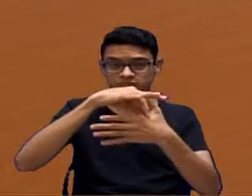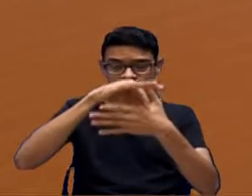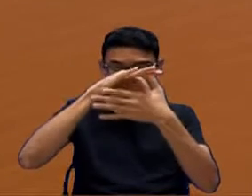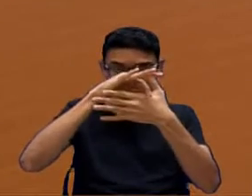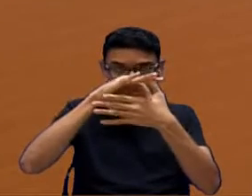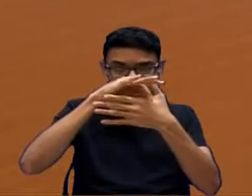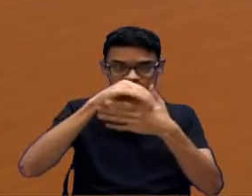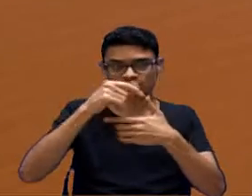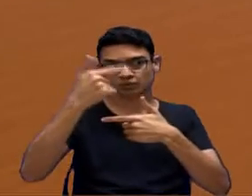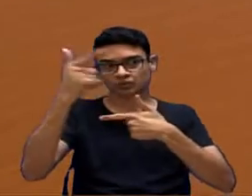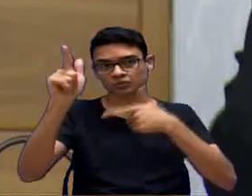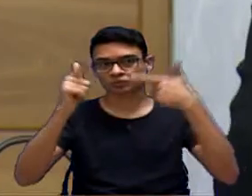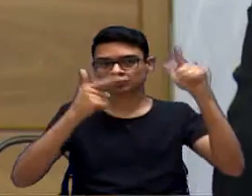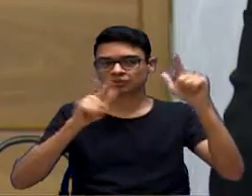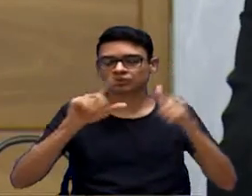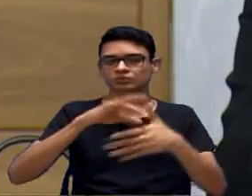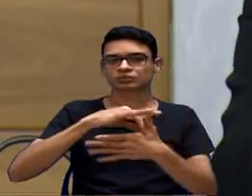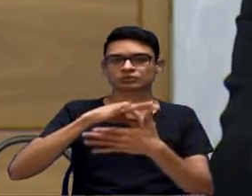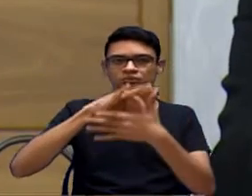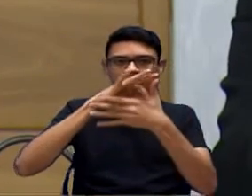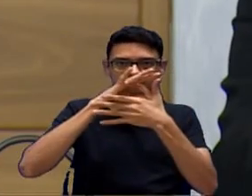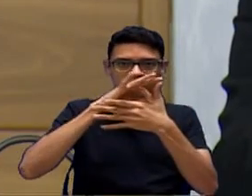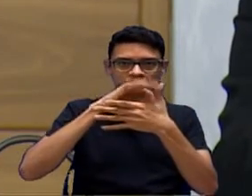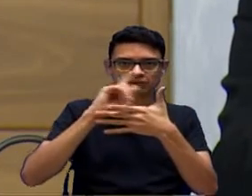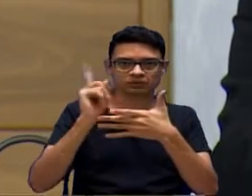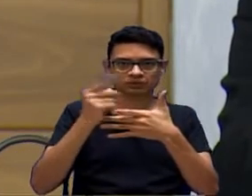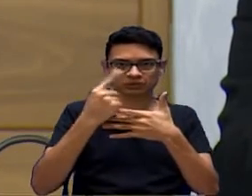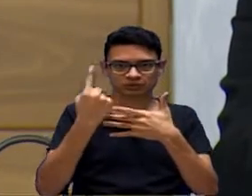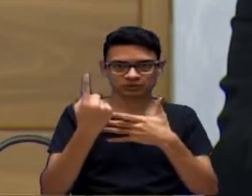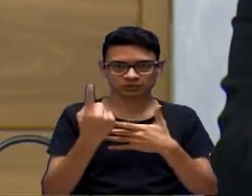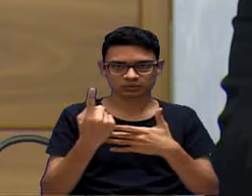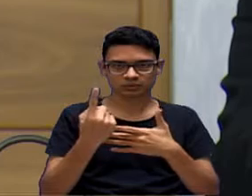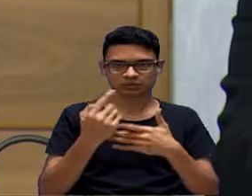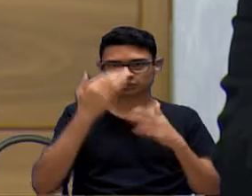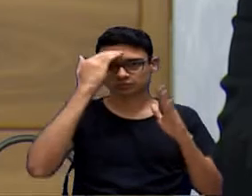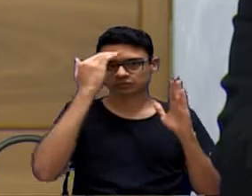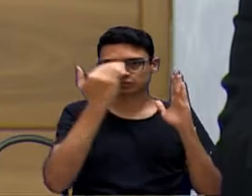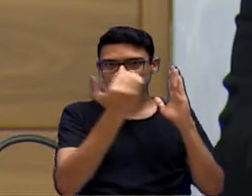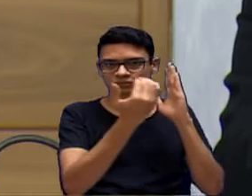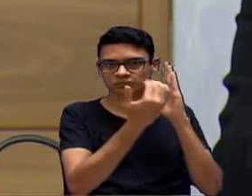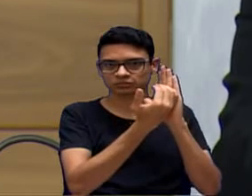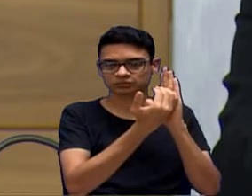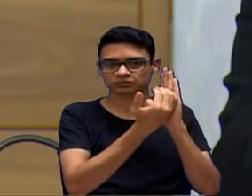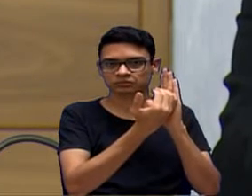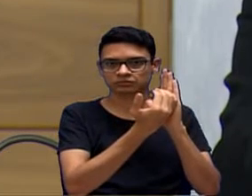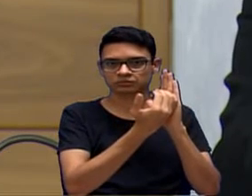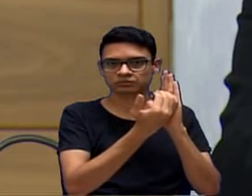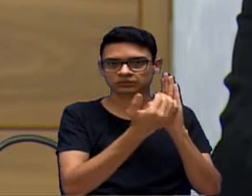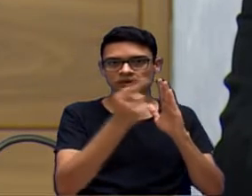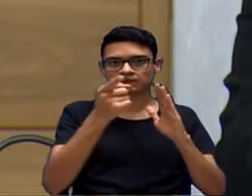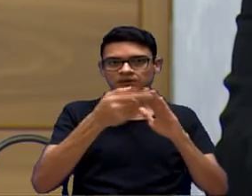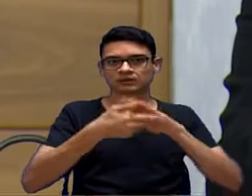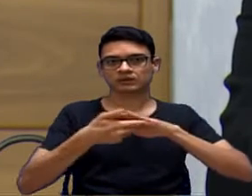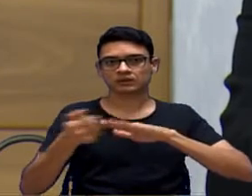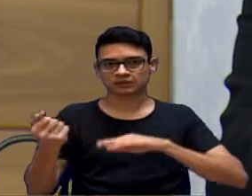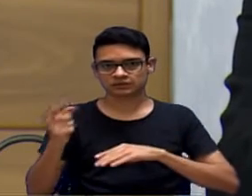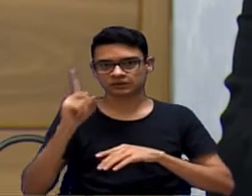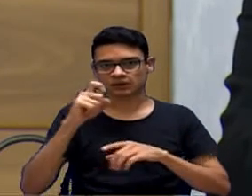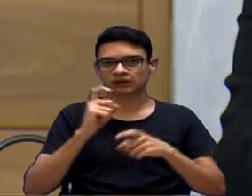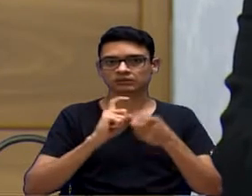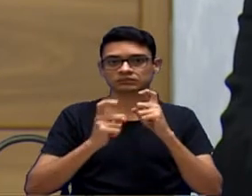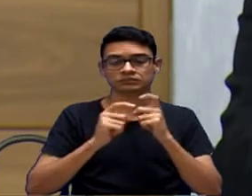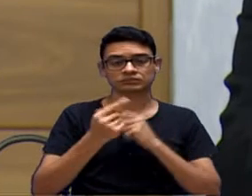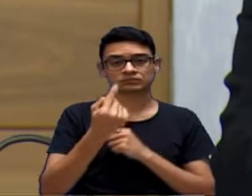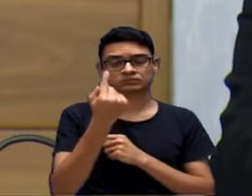só V. Exª, mas outros líderes também, até para a gente poder seguir o que diz a retirada é por uma sessão,